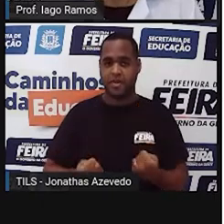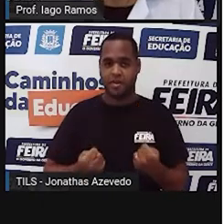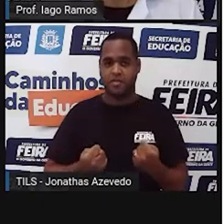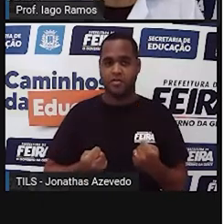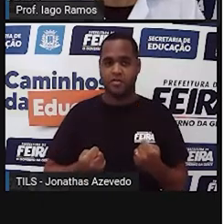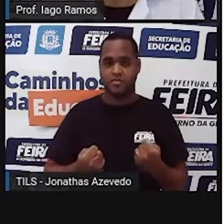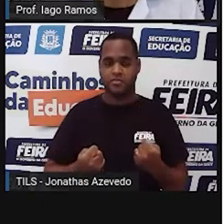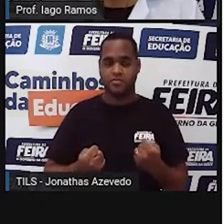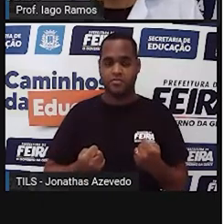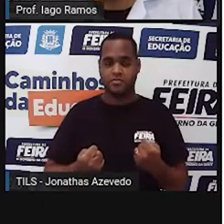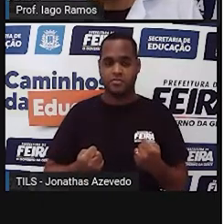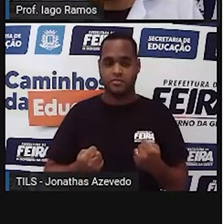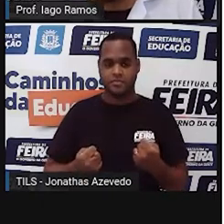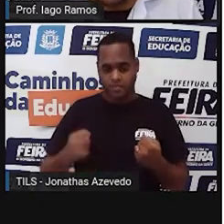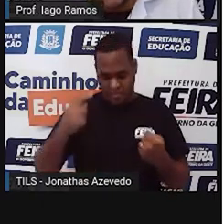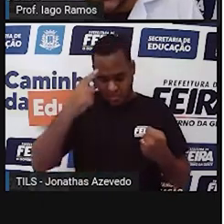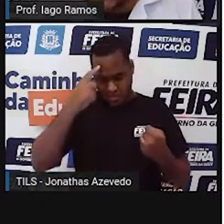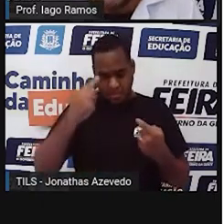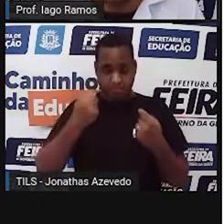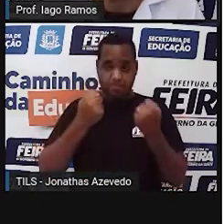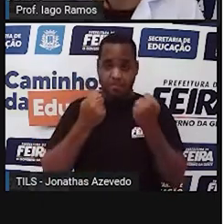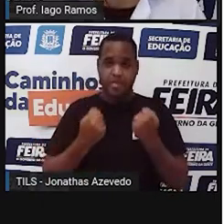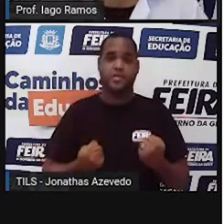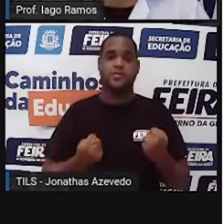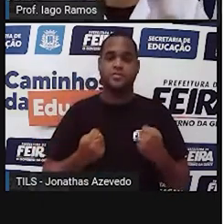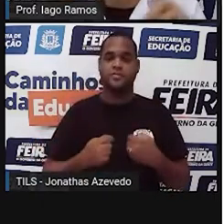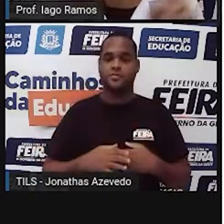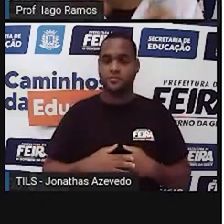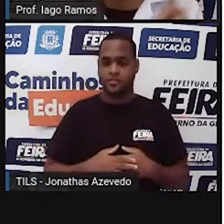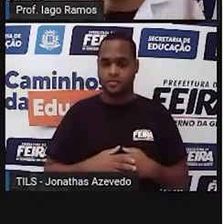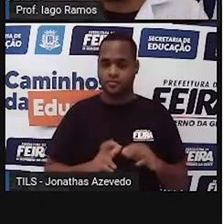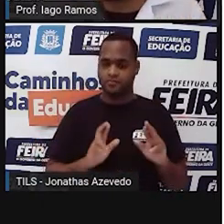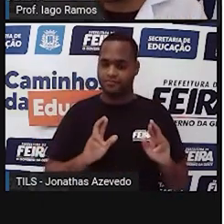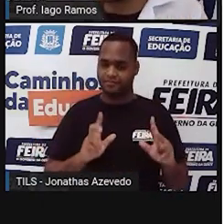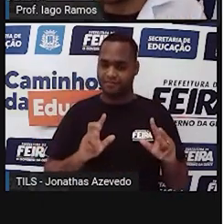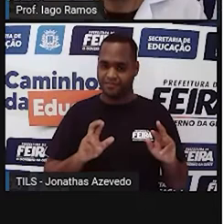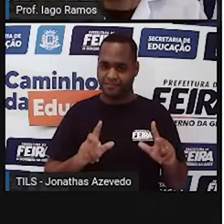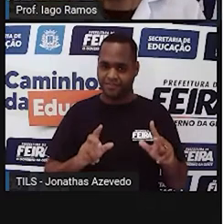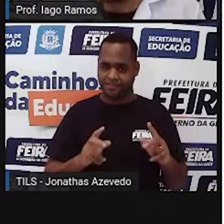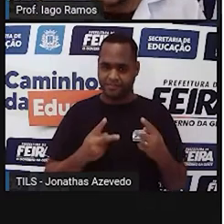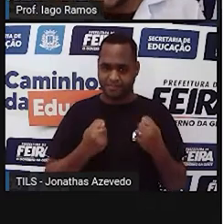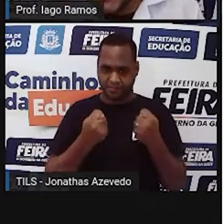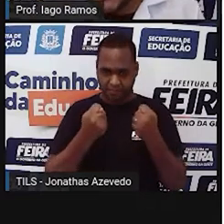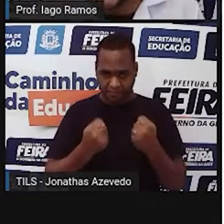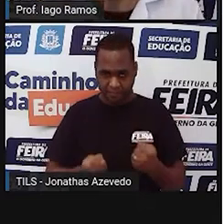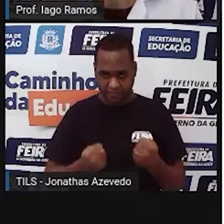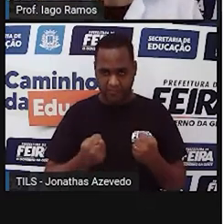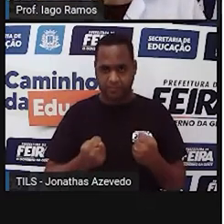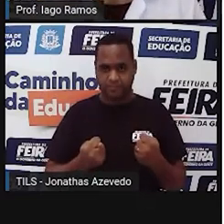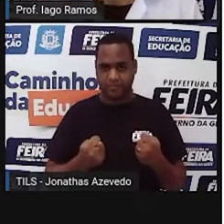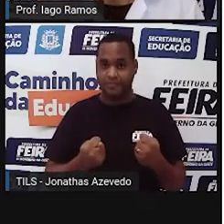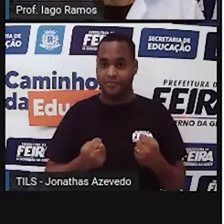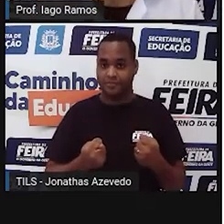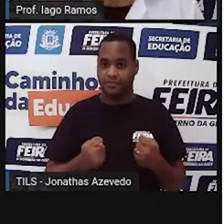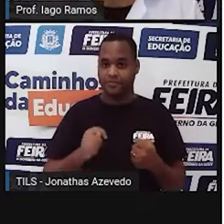Massa que é aquilo que a gente chama de peso, mas na verdade não é peso, tá bom? O correto é massa.